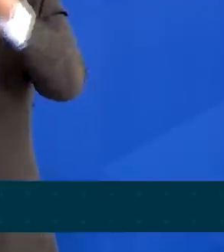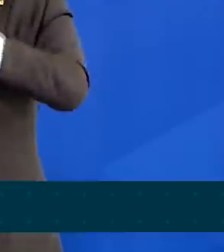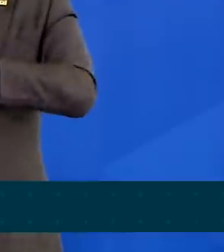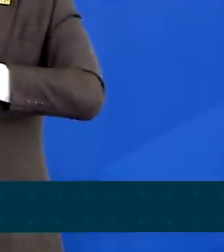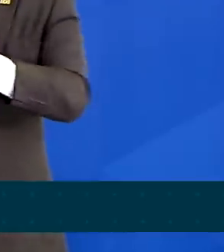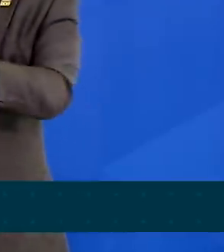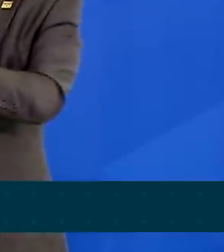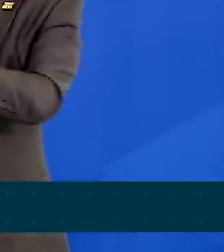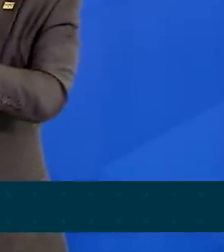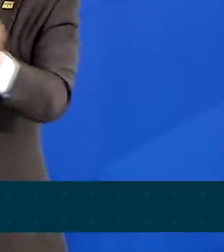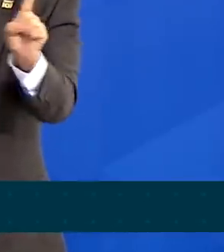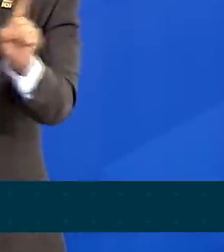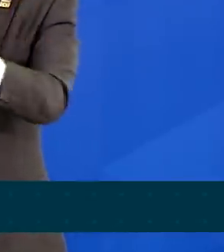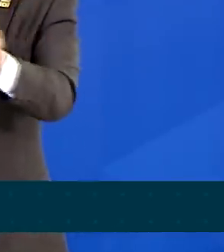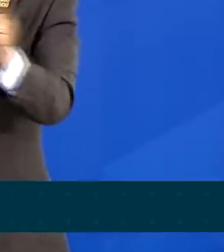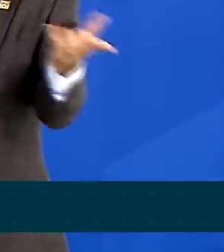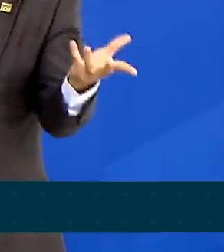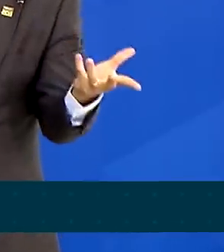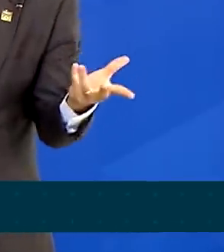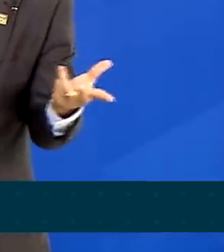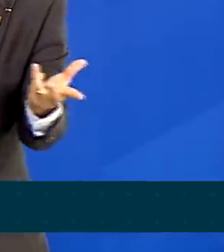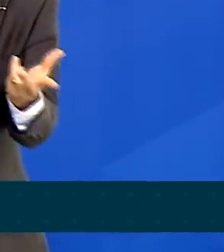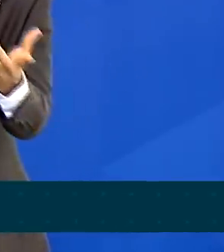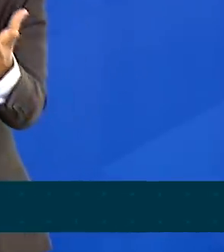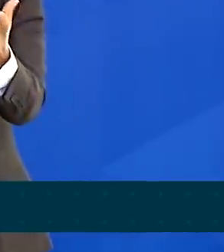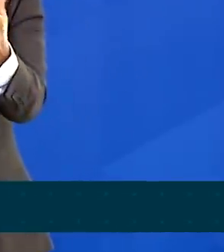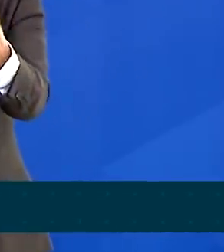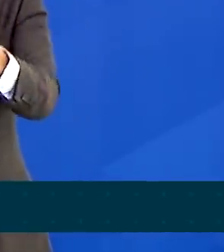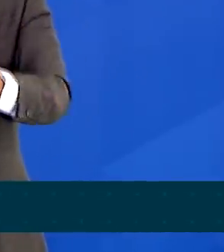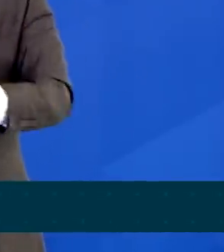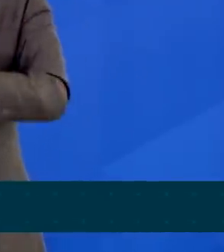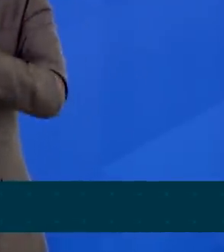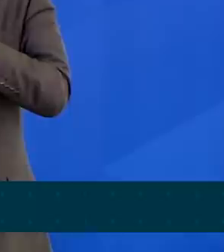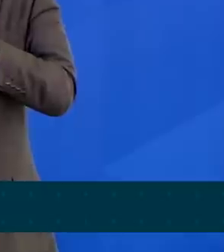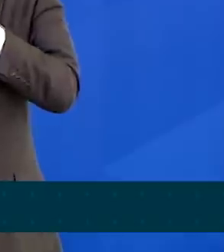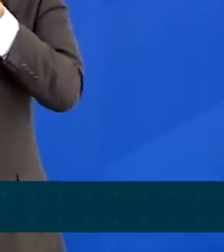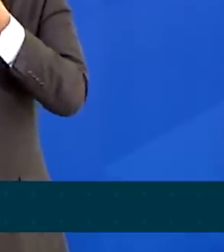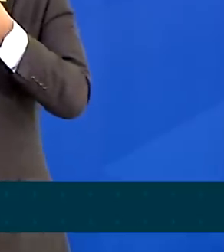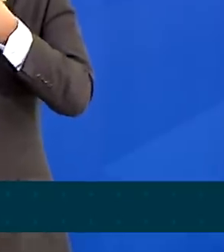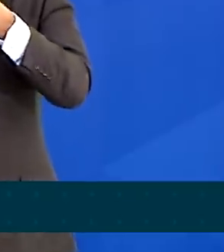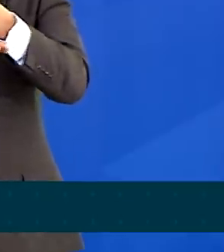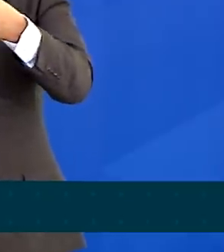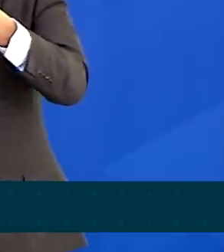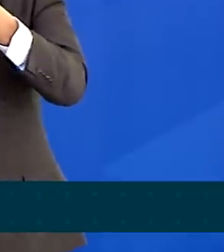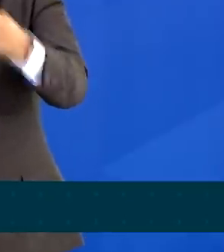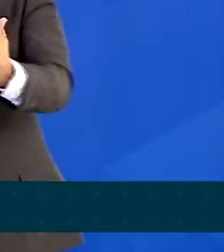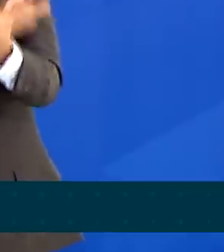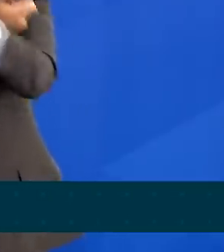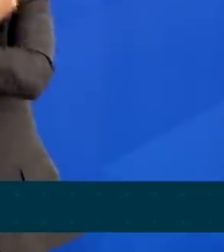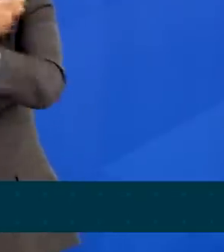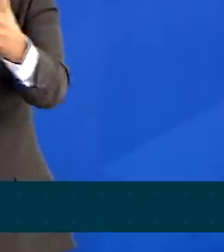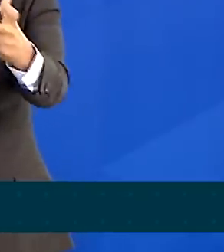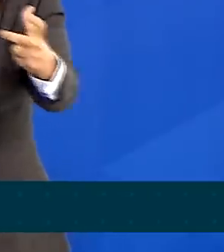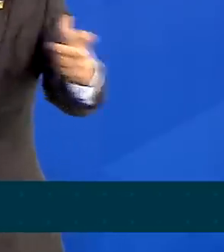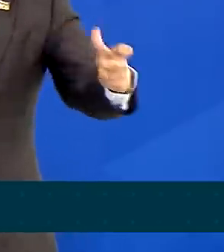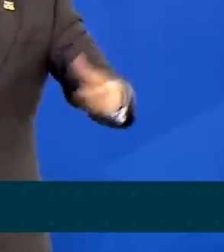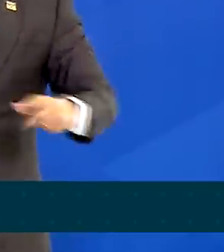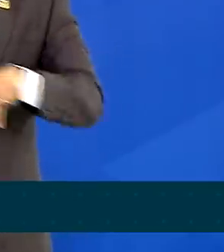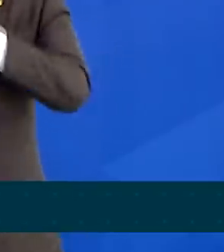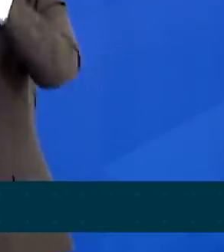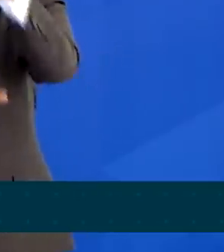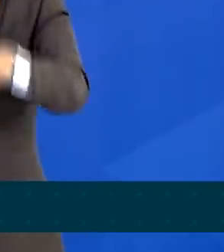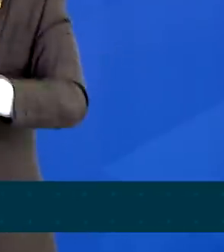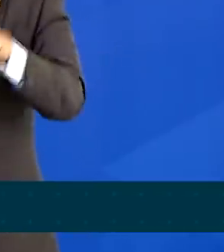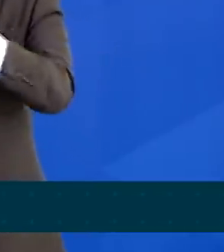extraordinário para que, na nossa volta, logo após a vacinação em massa, logo